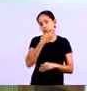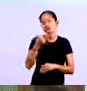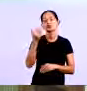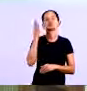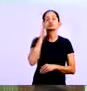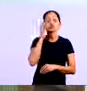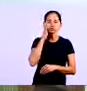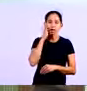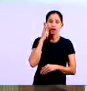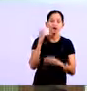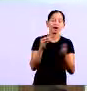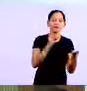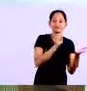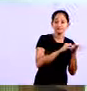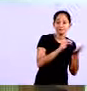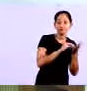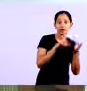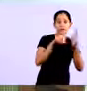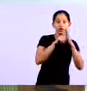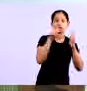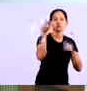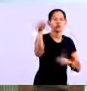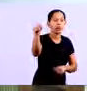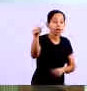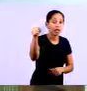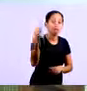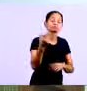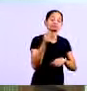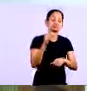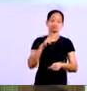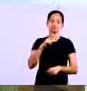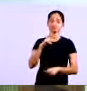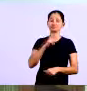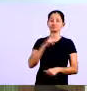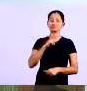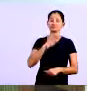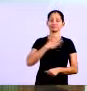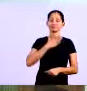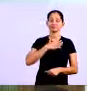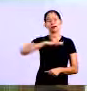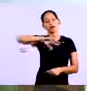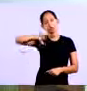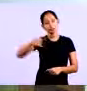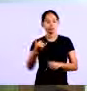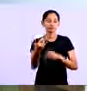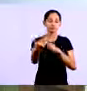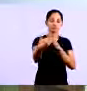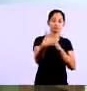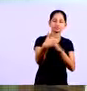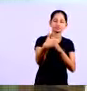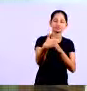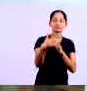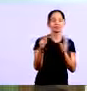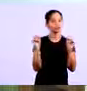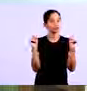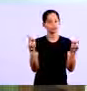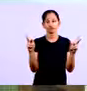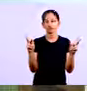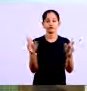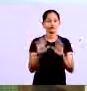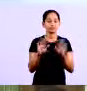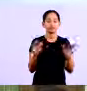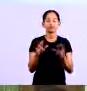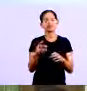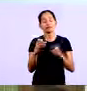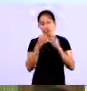faltar no seu concorrente o cliente do seu concorrente vai vir comprar com você e nesse momento é hora de você aproveitar para conquistá- atendendo bem então assim ele pode servir para